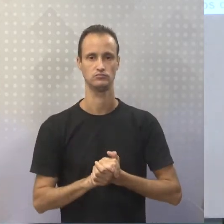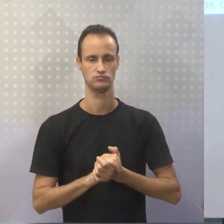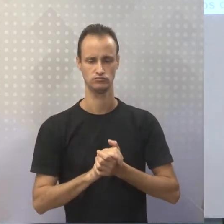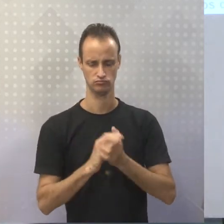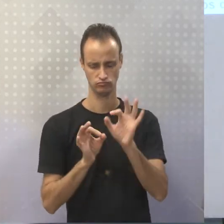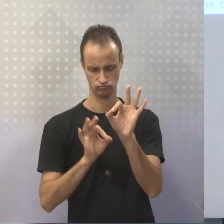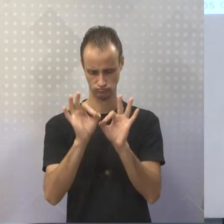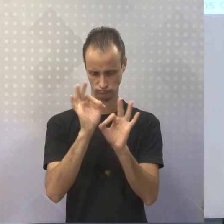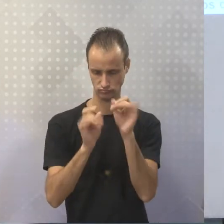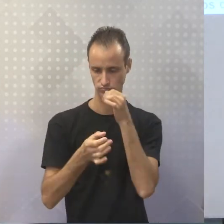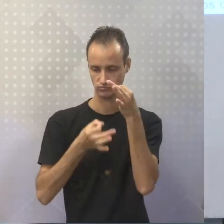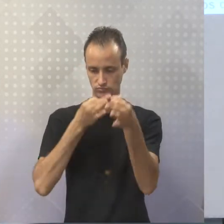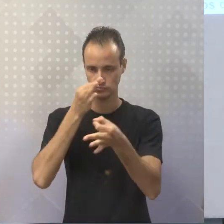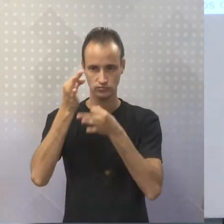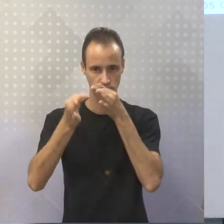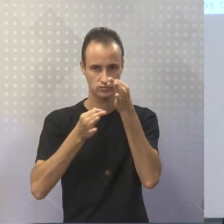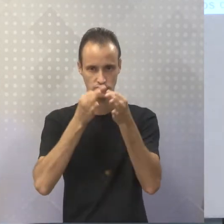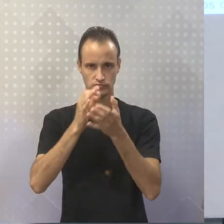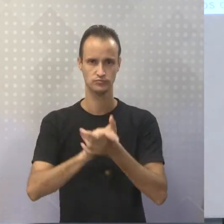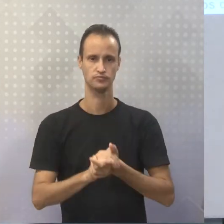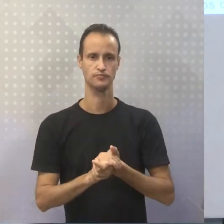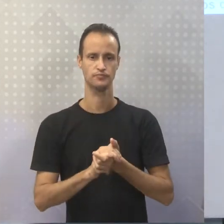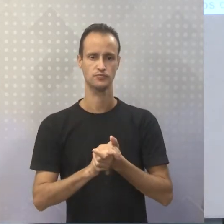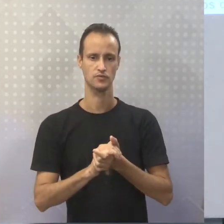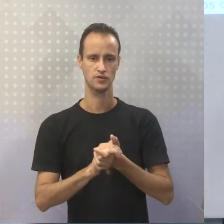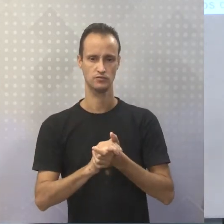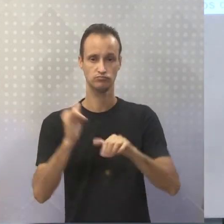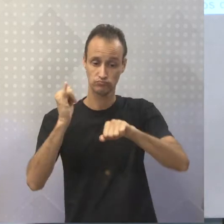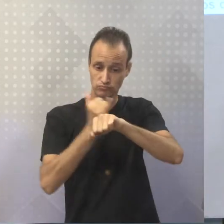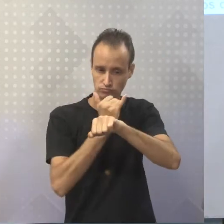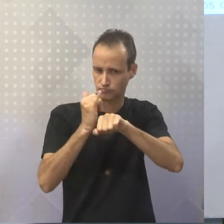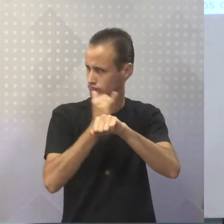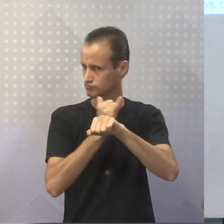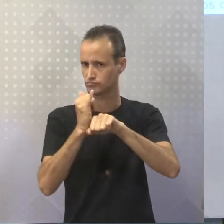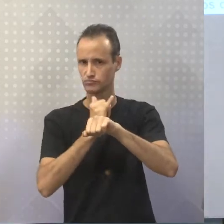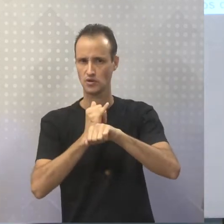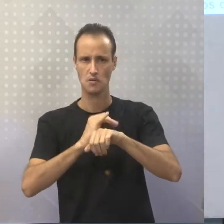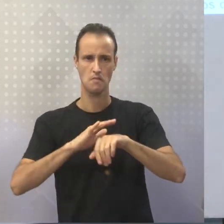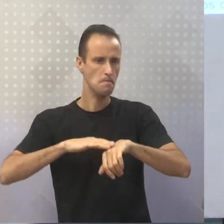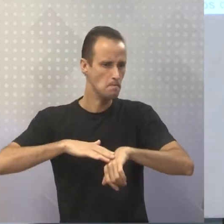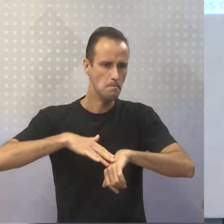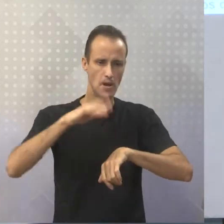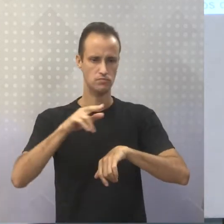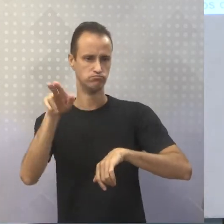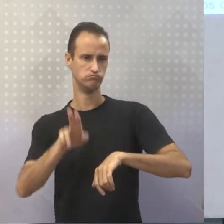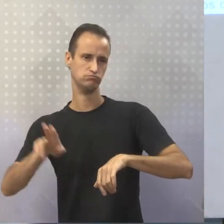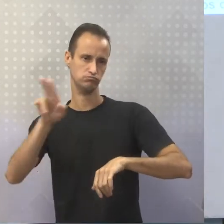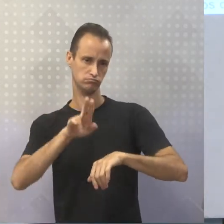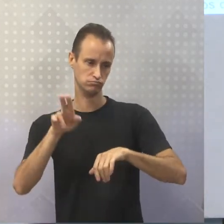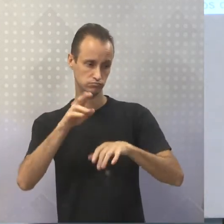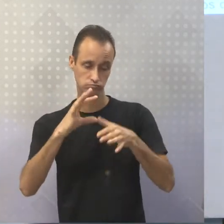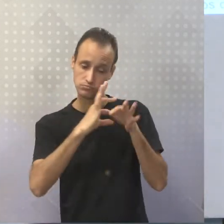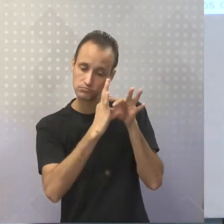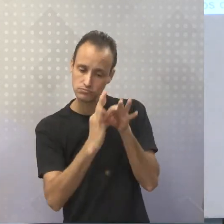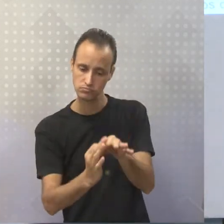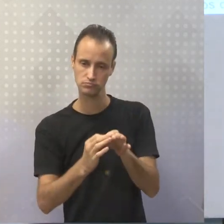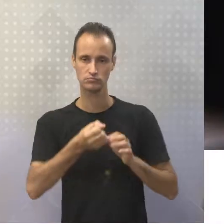constroem essa argumentação. Recursos de linguagem muito mais frequentes no contexto jornalístico. A gente vai ver isso.